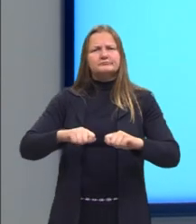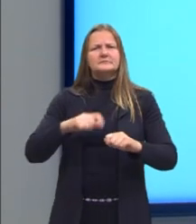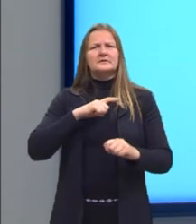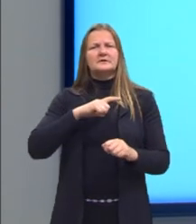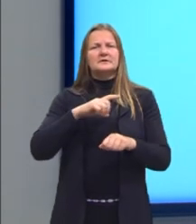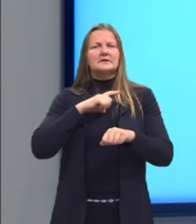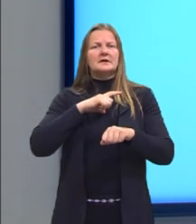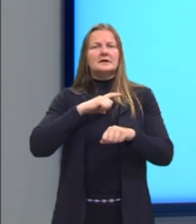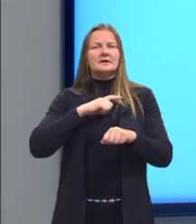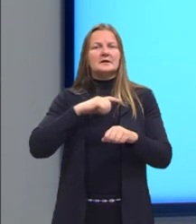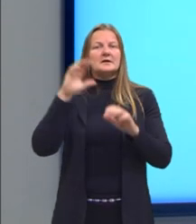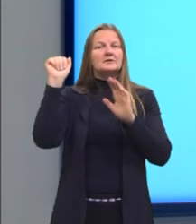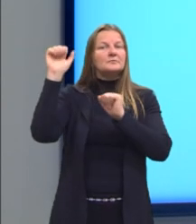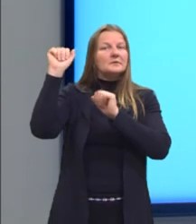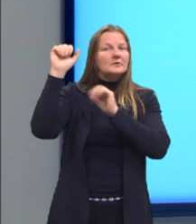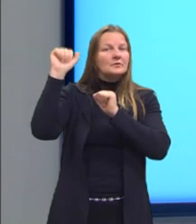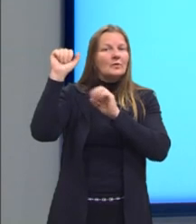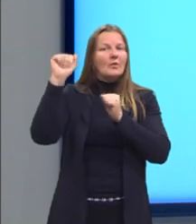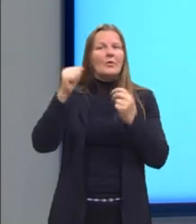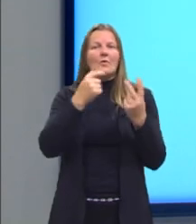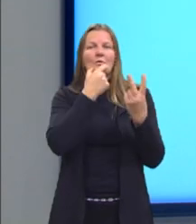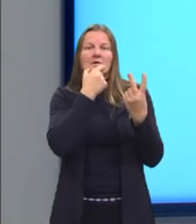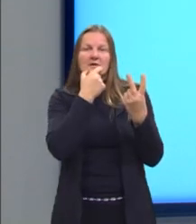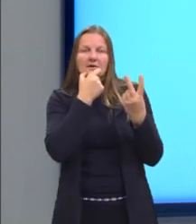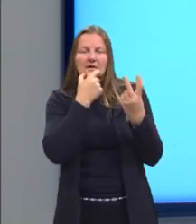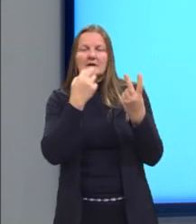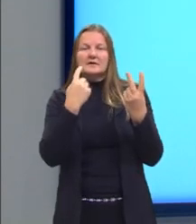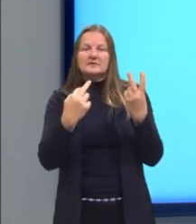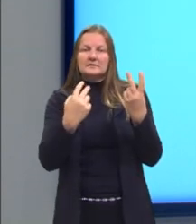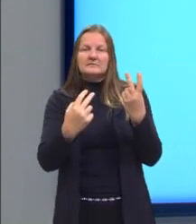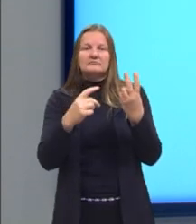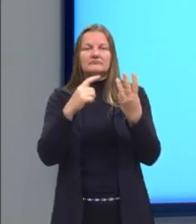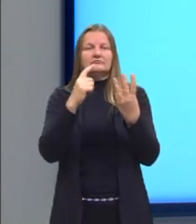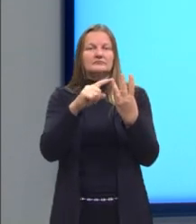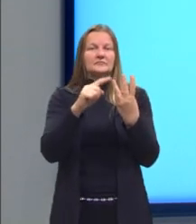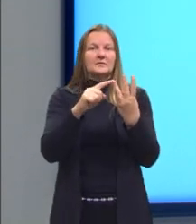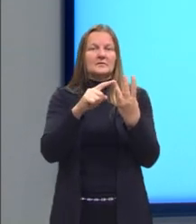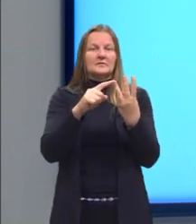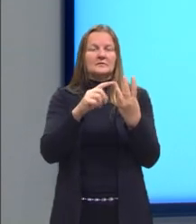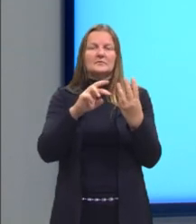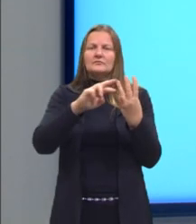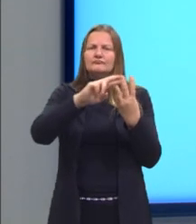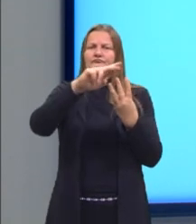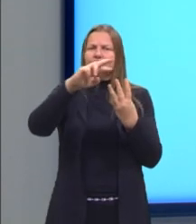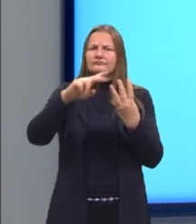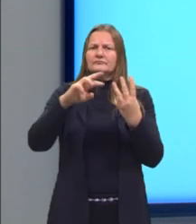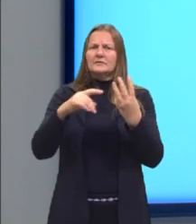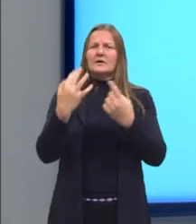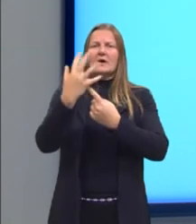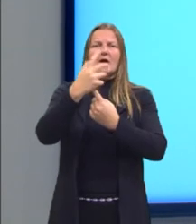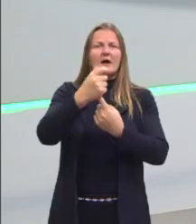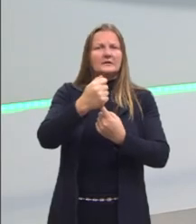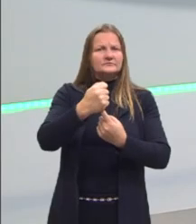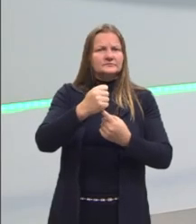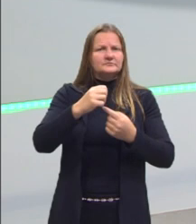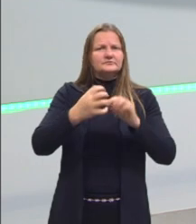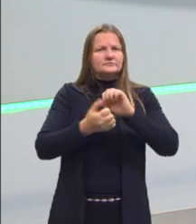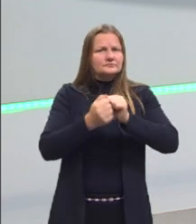lá da língua espanhola e da língua inglesa. Isso daqui se refere lá a artes.